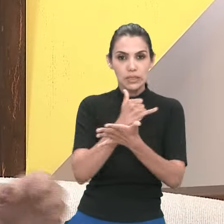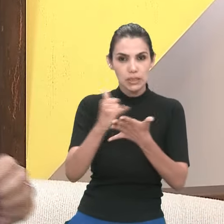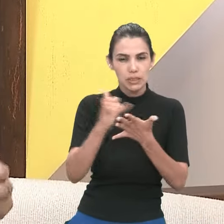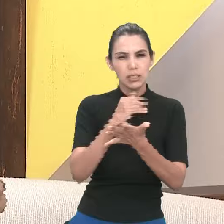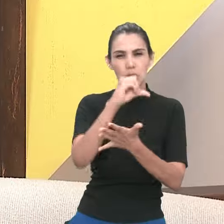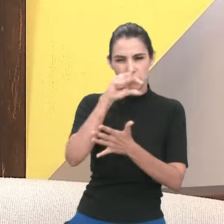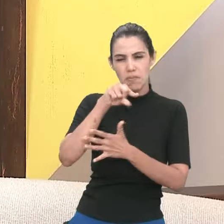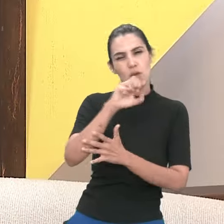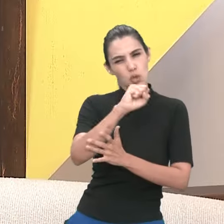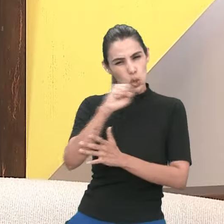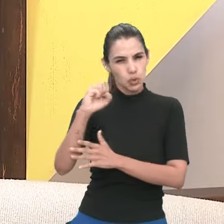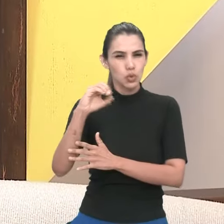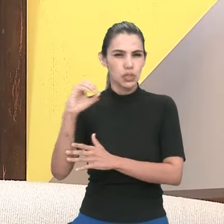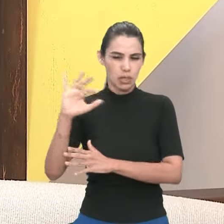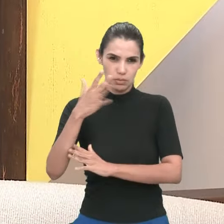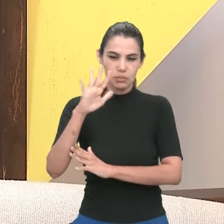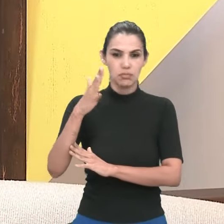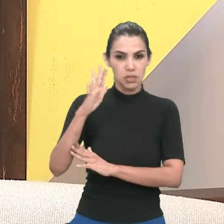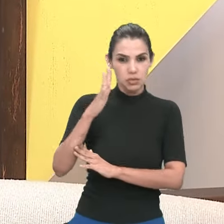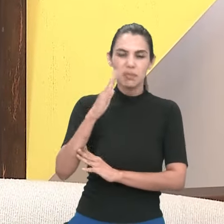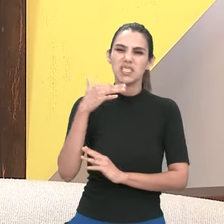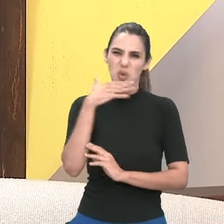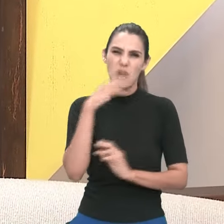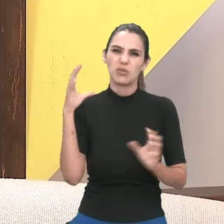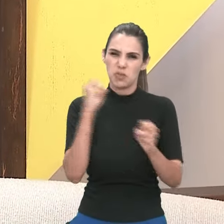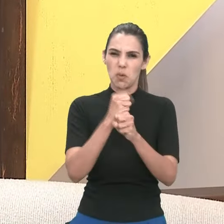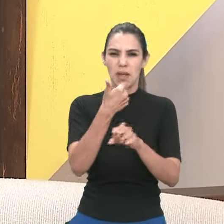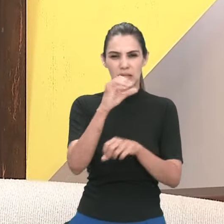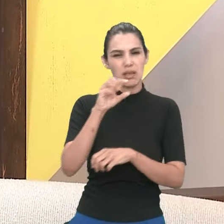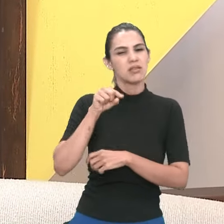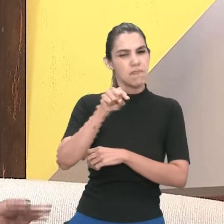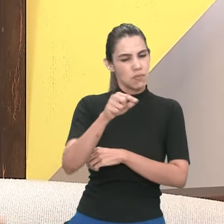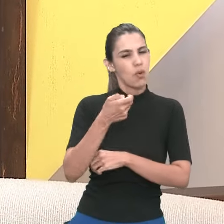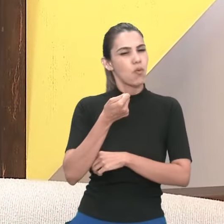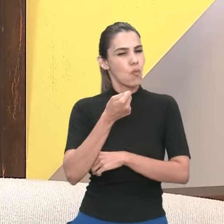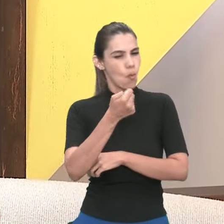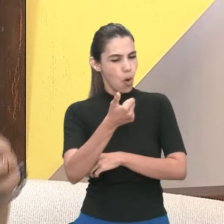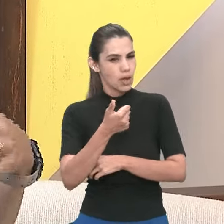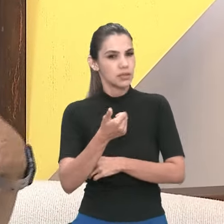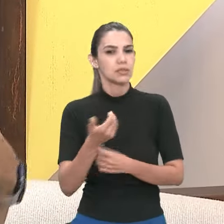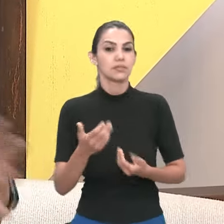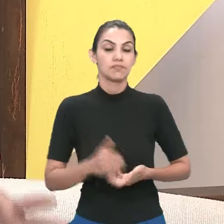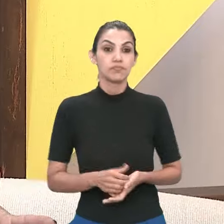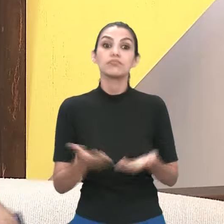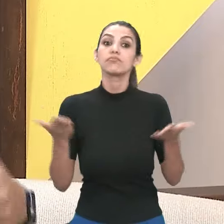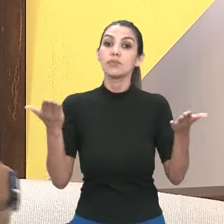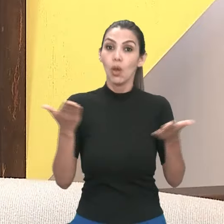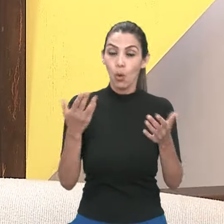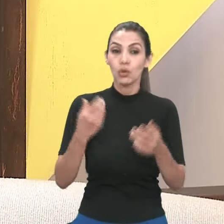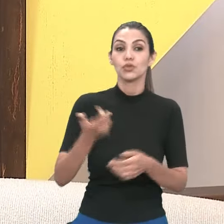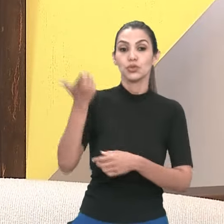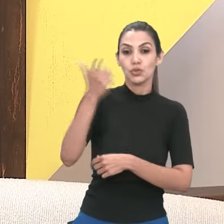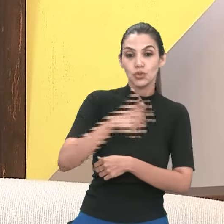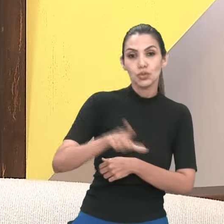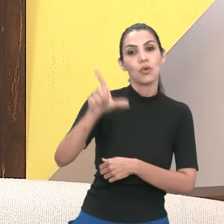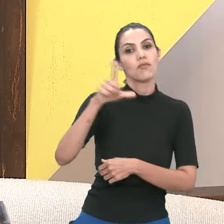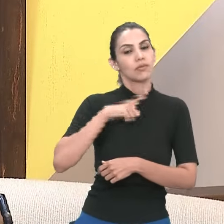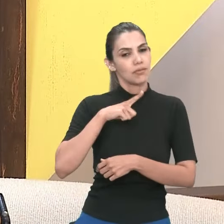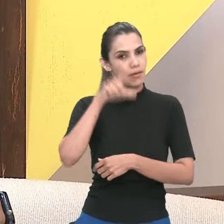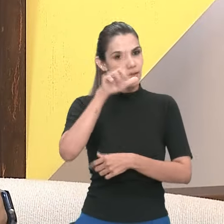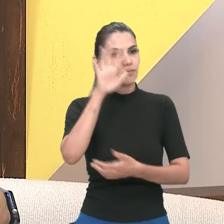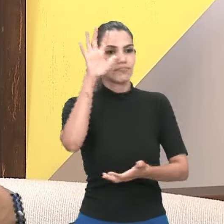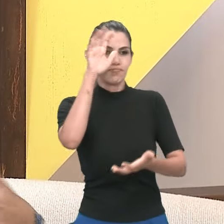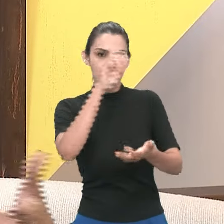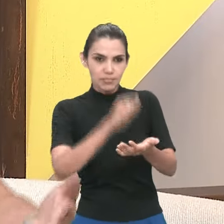.800. Então, eu acredito que Foi até as 8, né, as inscrições? Até as 20 horas. Então, hoje, nós estamos lá novamente com o credenciamento,